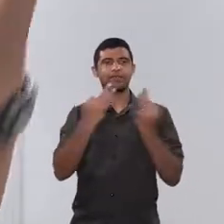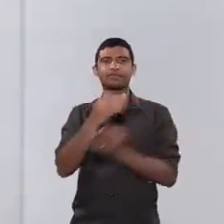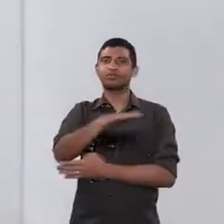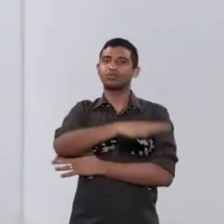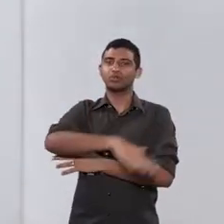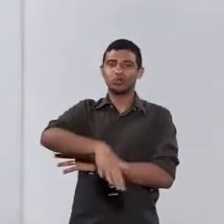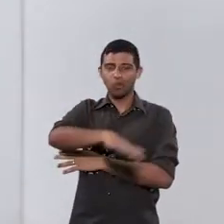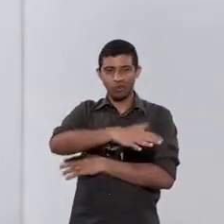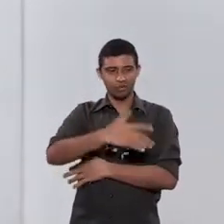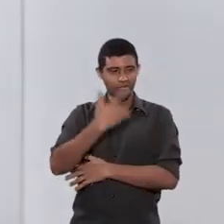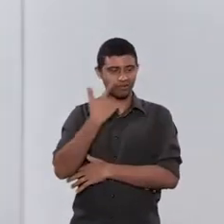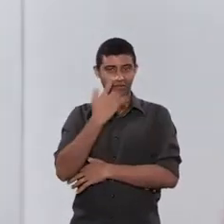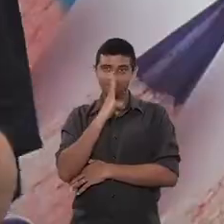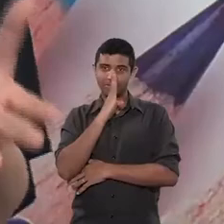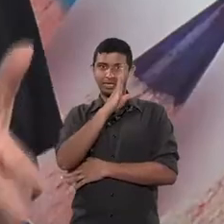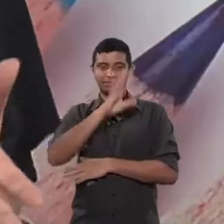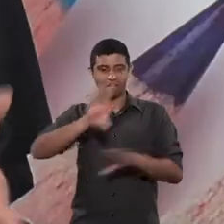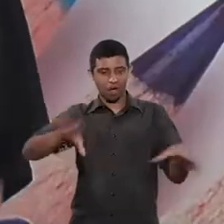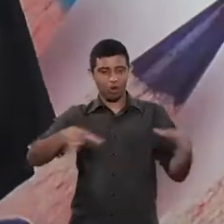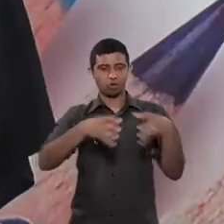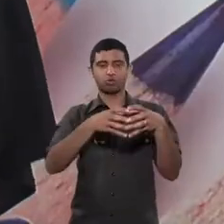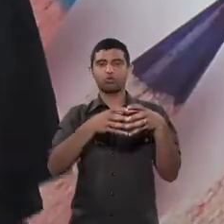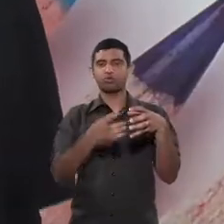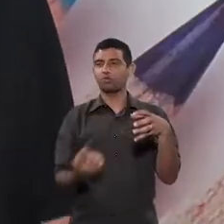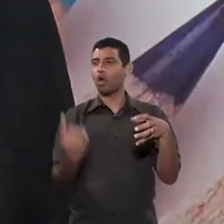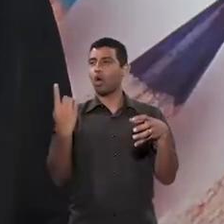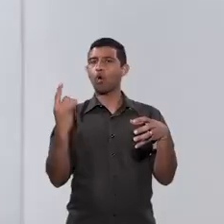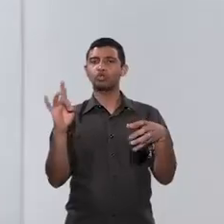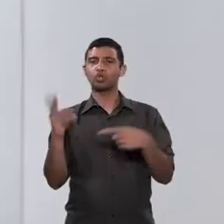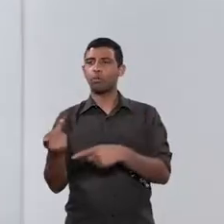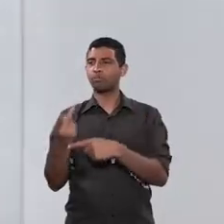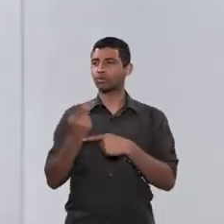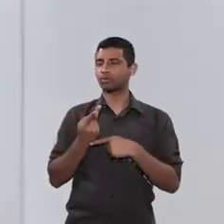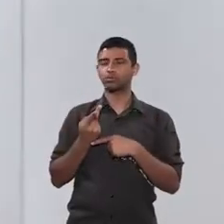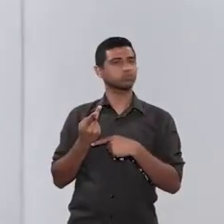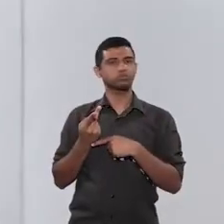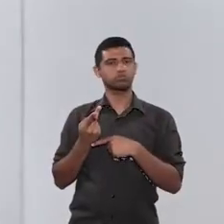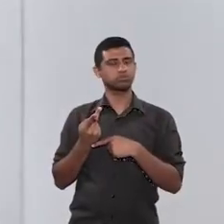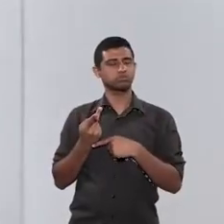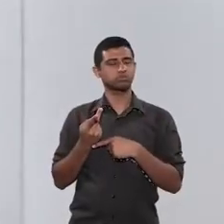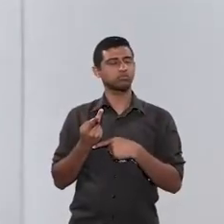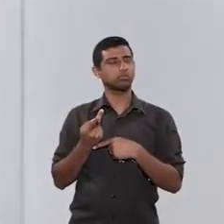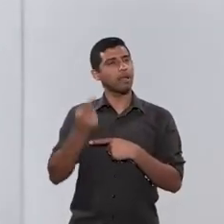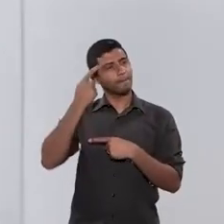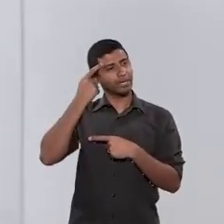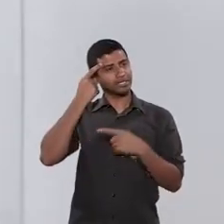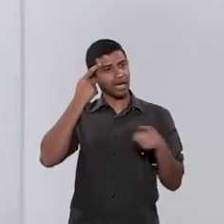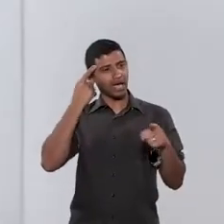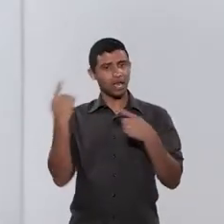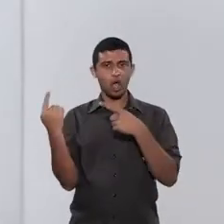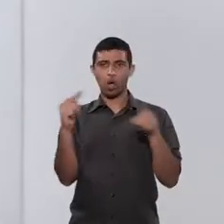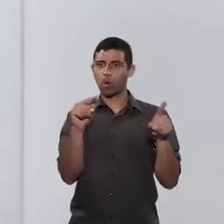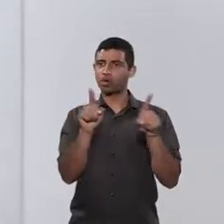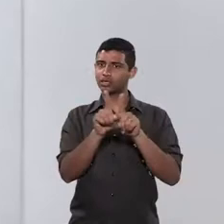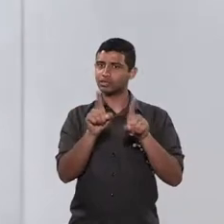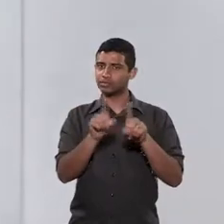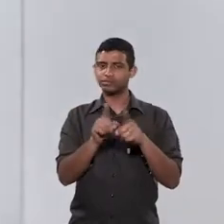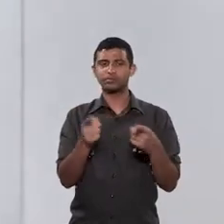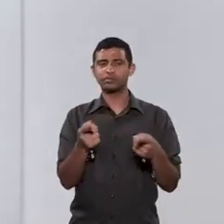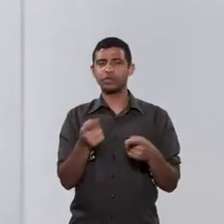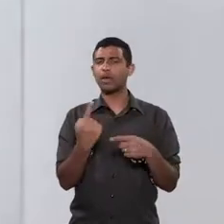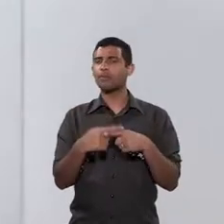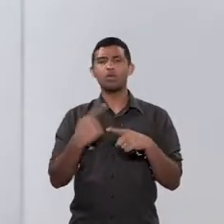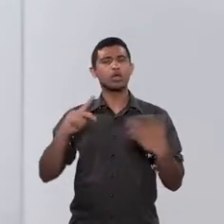todo o sistema família que está vindo. Família. Não aquele que te procura, mas também o outro que está sendo acusado de praticar.